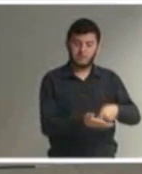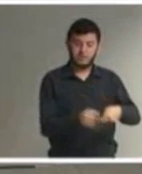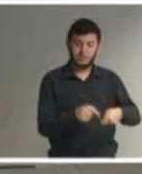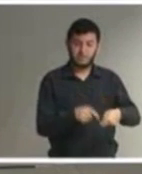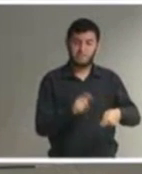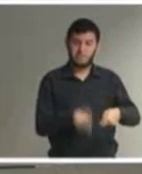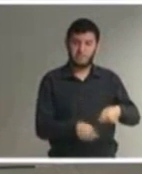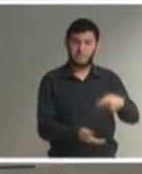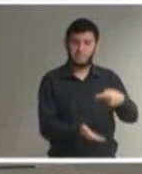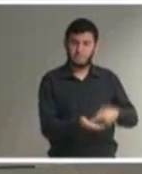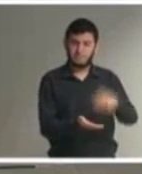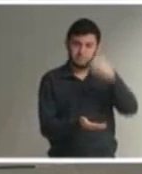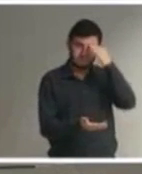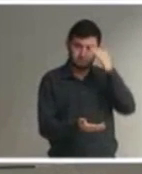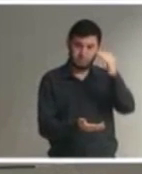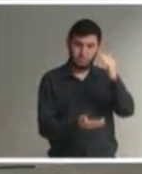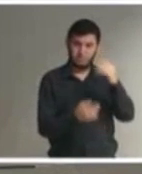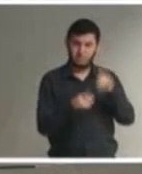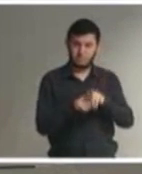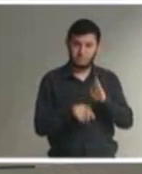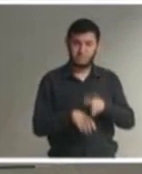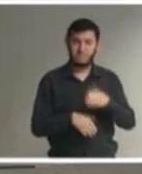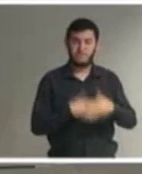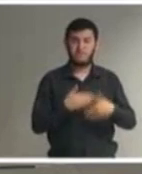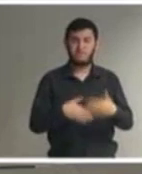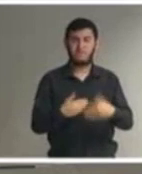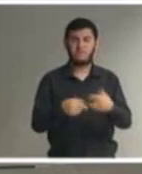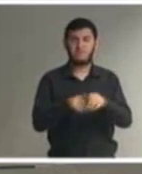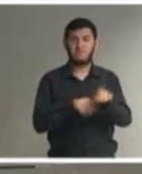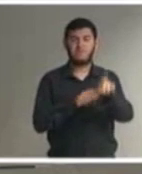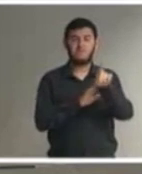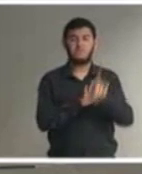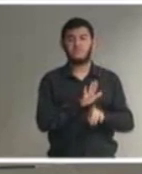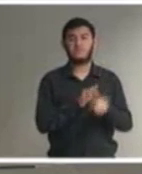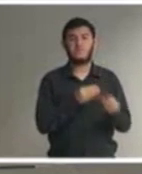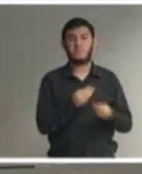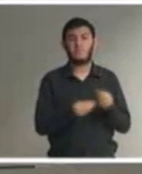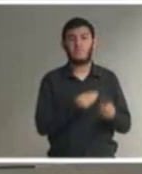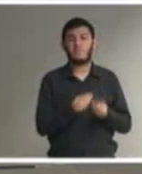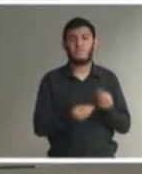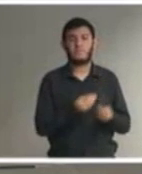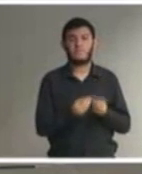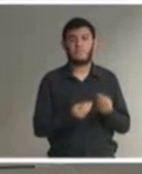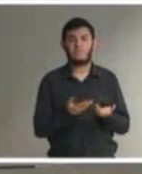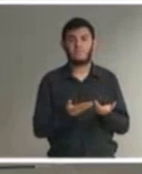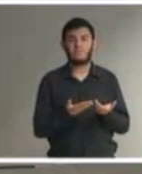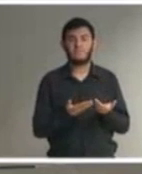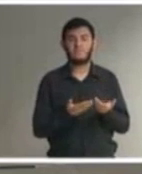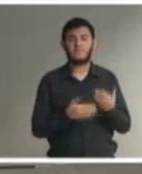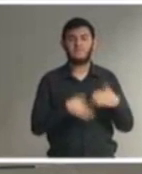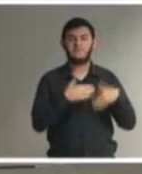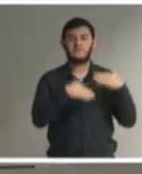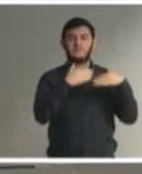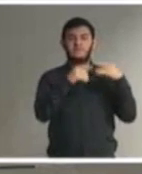todos e também avançou nesse direito de como vamos desenvolver como vamos garantir esse direito